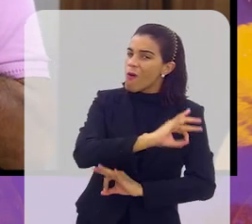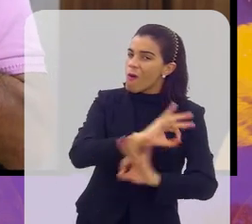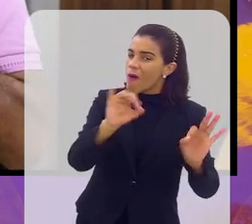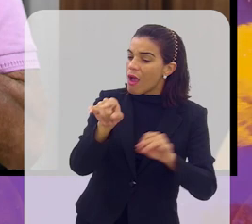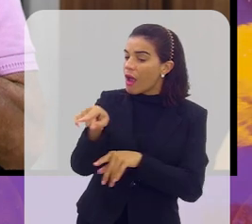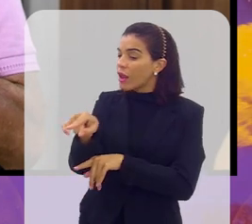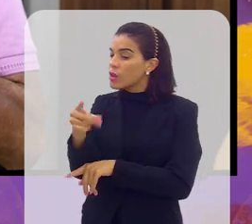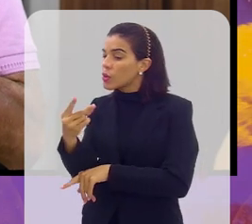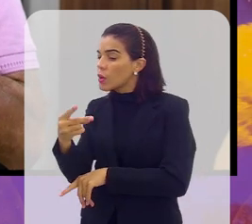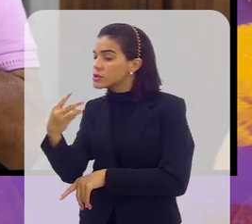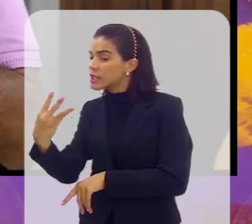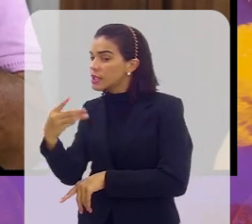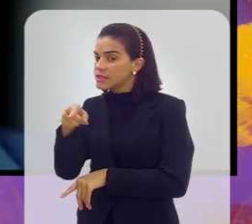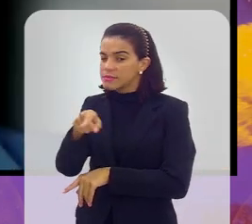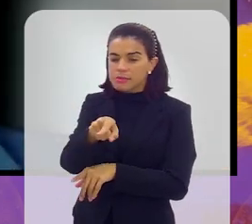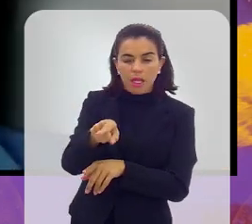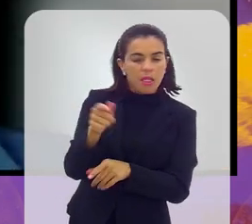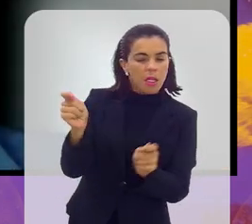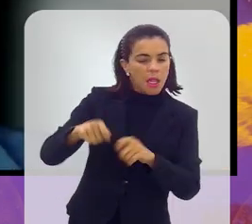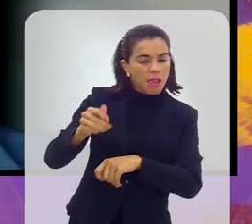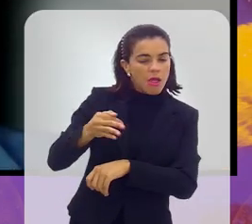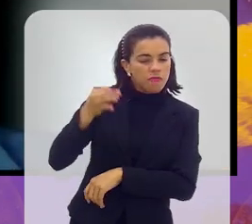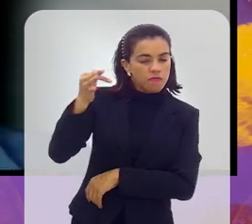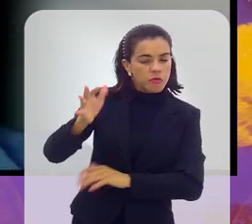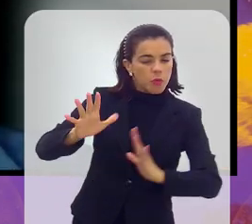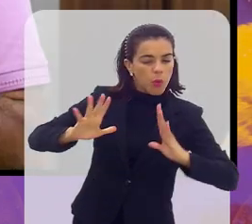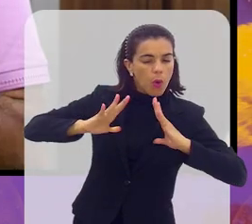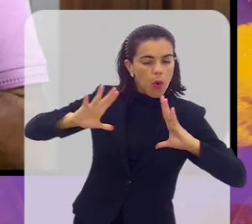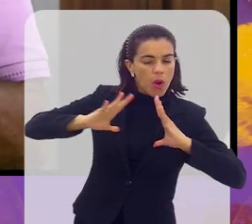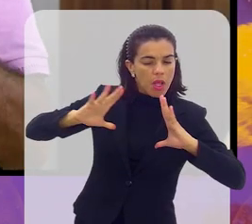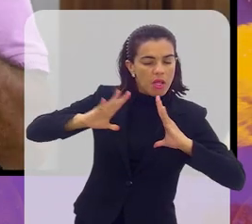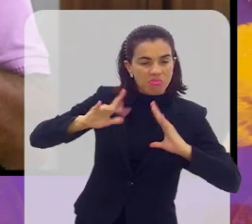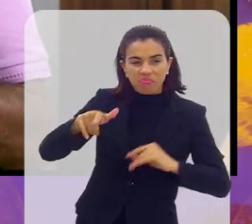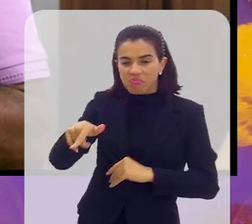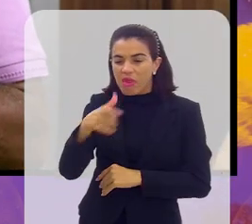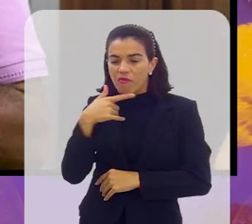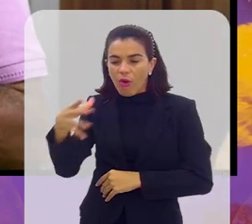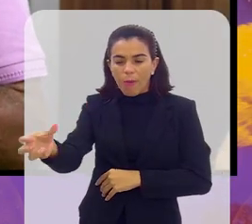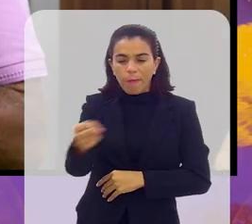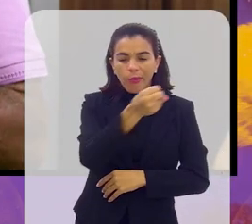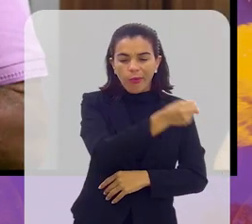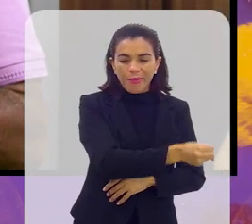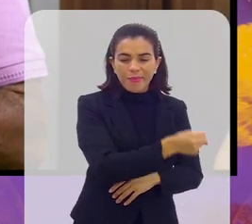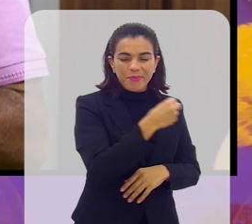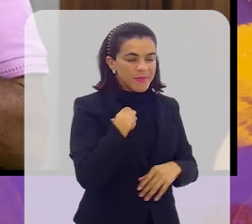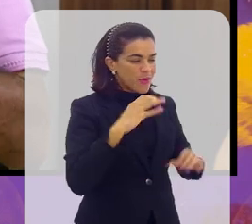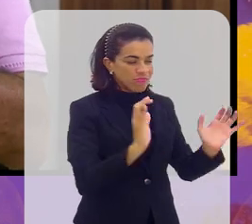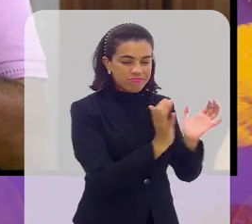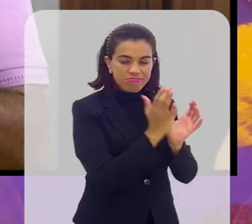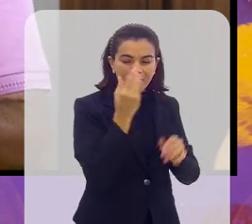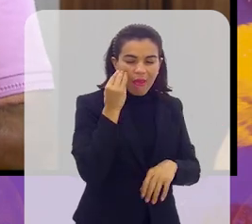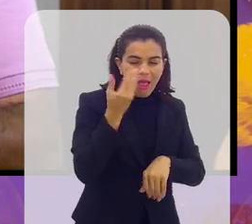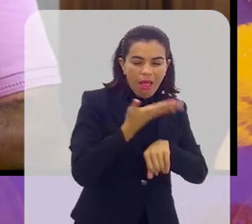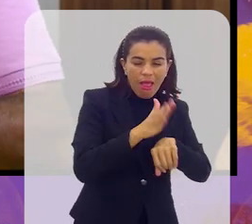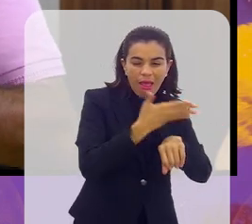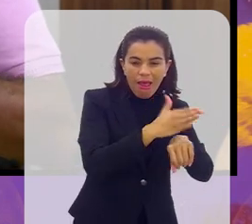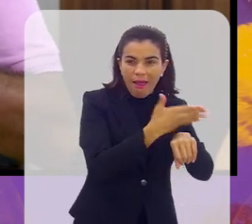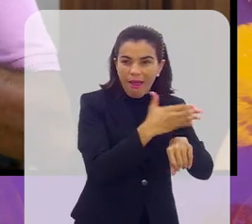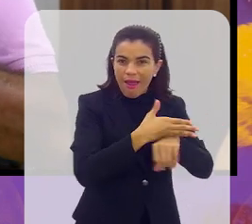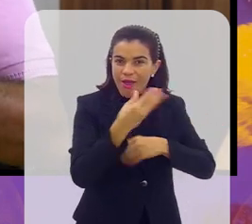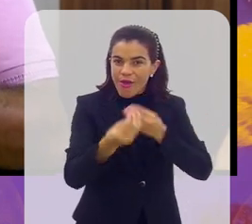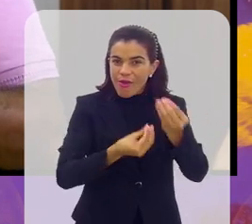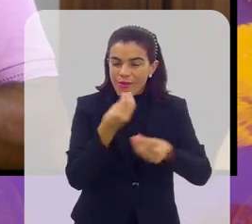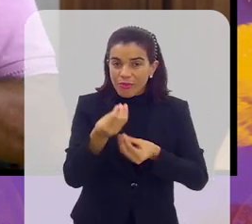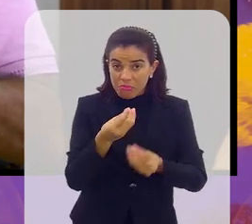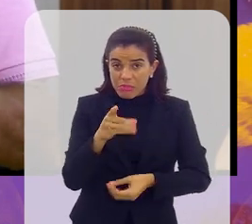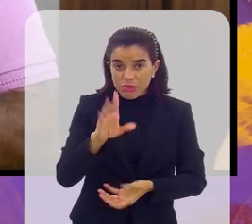destaque, aquele outro time tem dois, três, aquele cara pode ser um bom goleiro, acho que eu vou levar para o meu time, para fazer teste, para